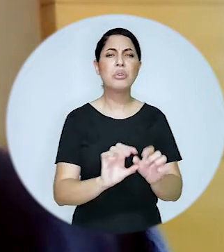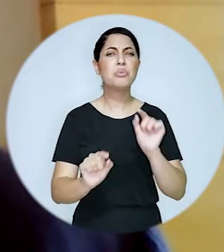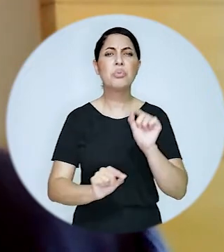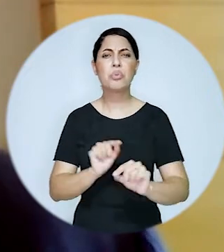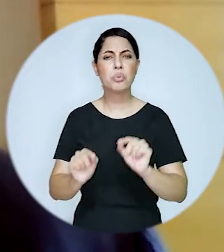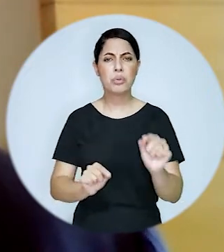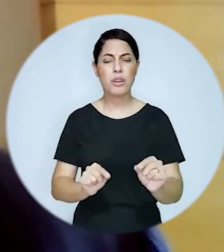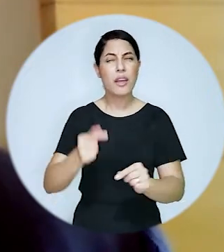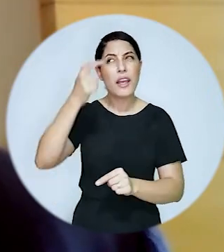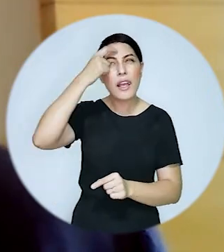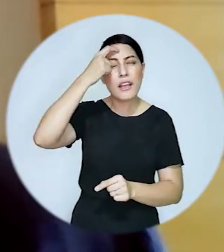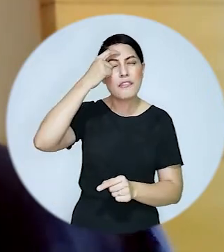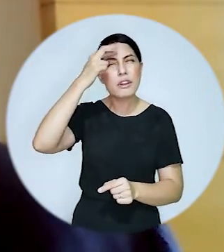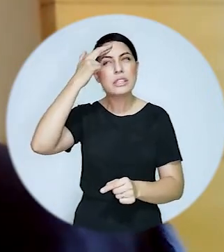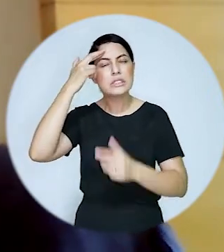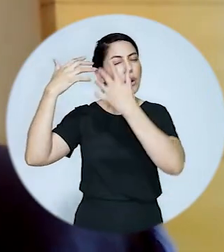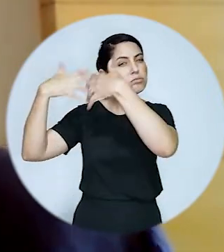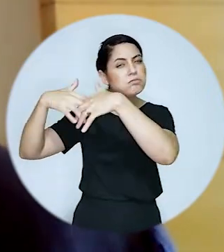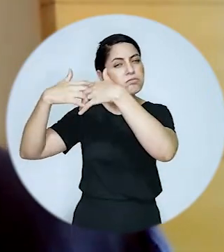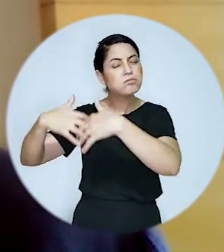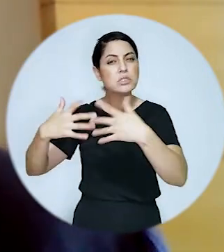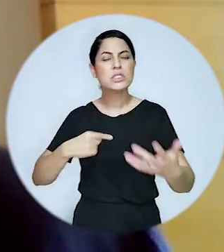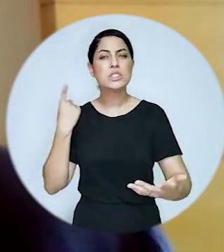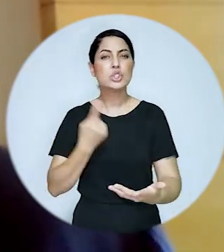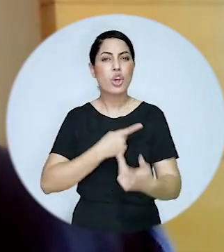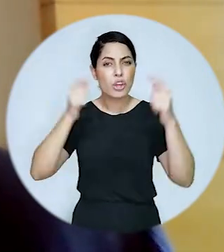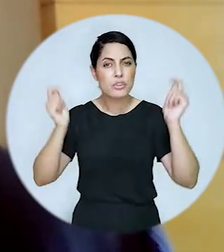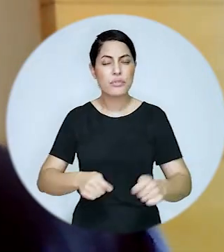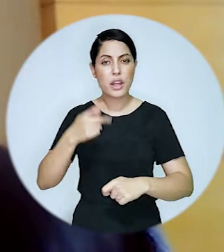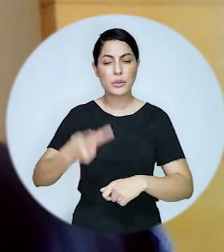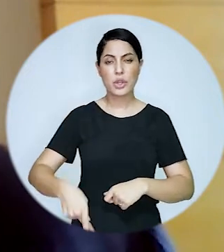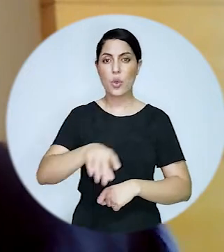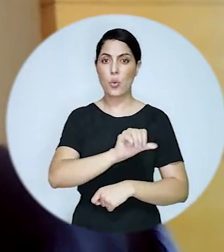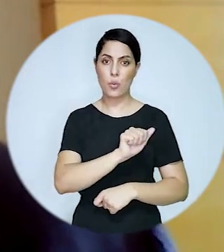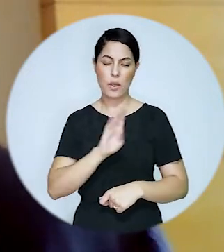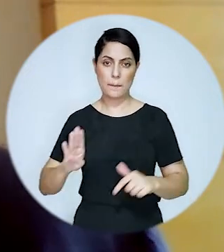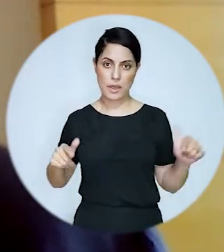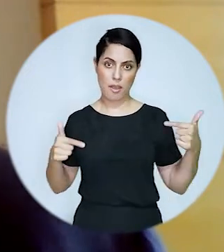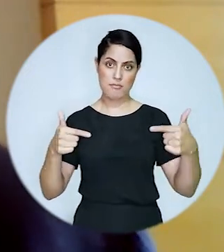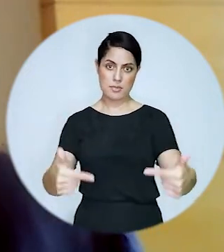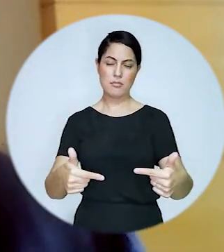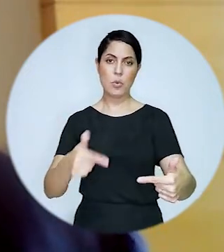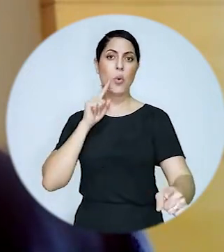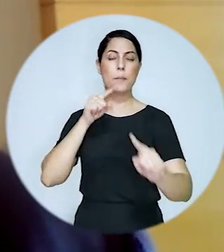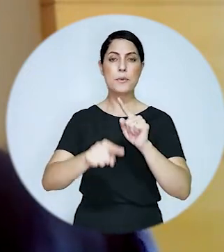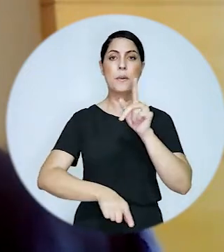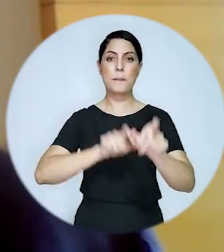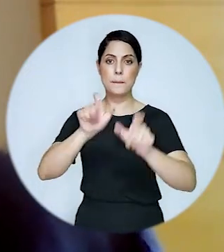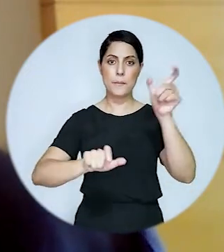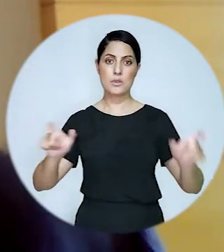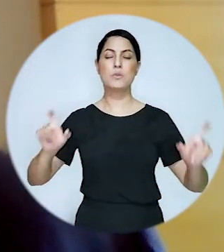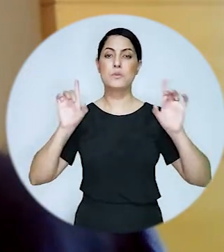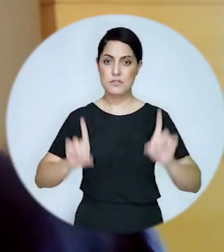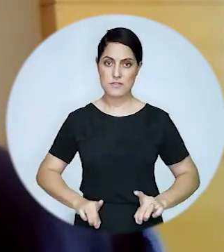no sentido de permitir a reflexão o engajamento o envolvimento da Ordem dos